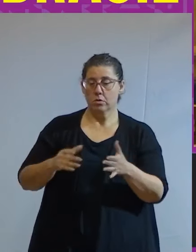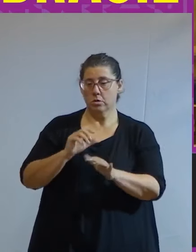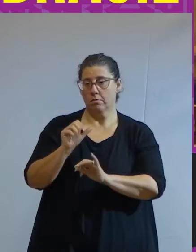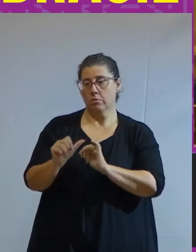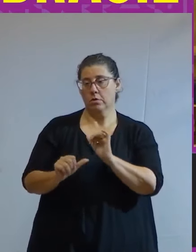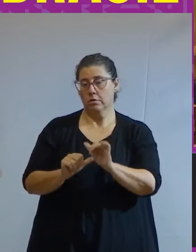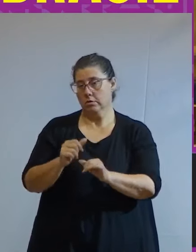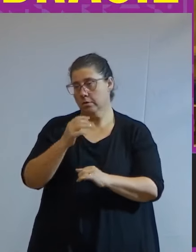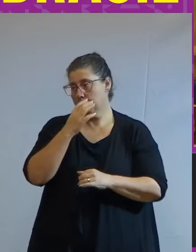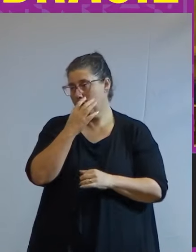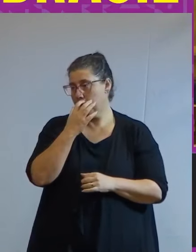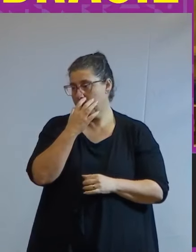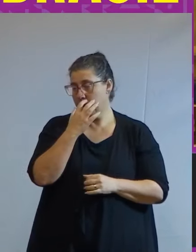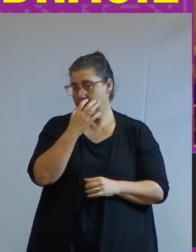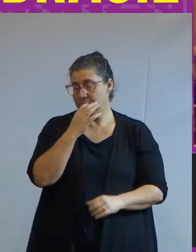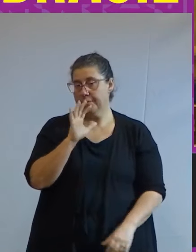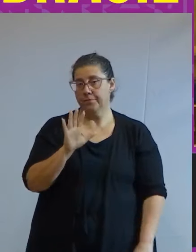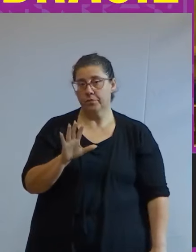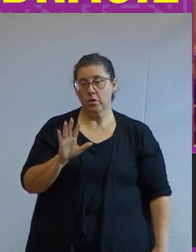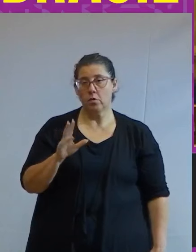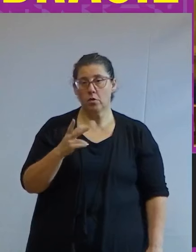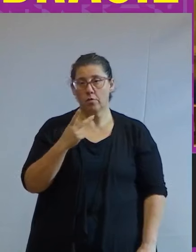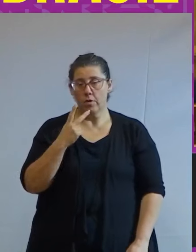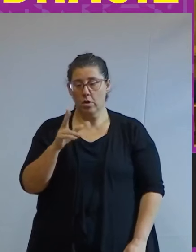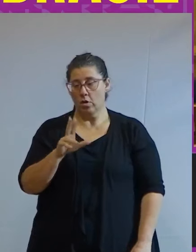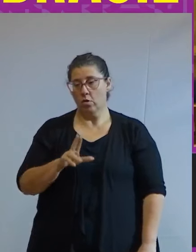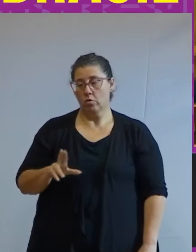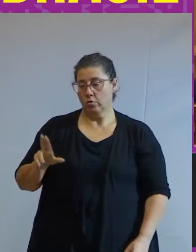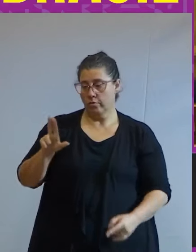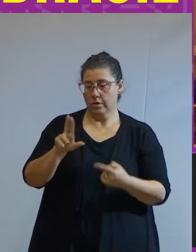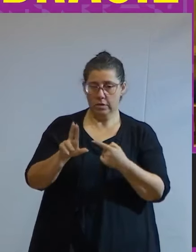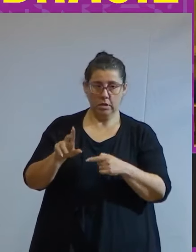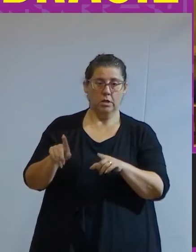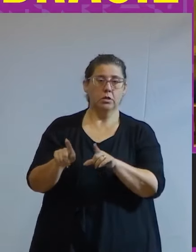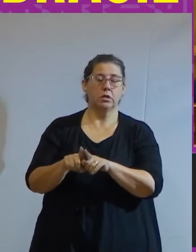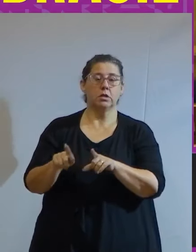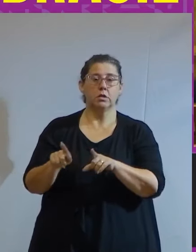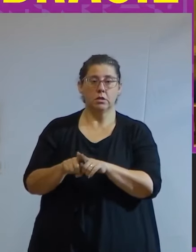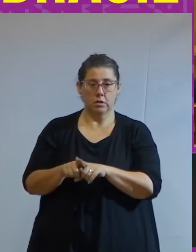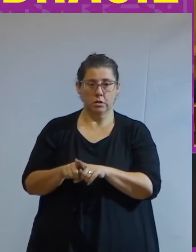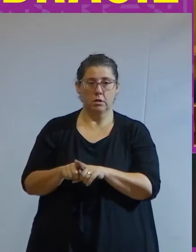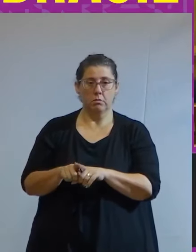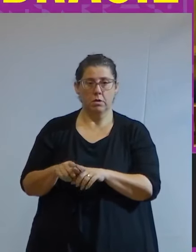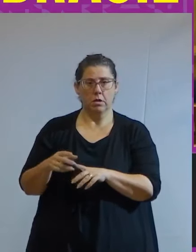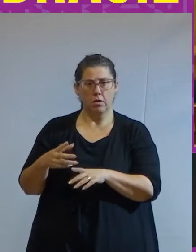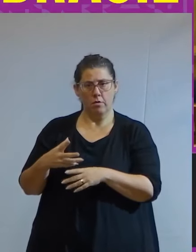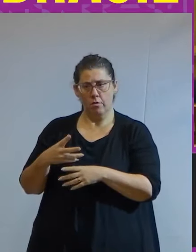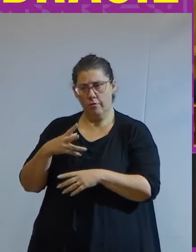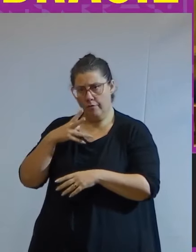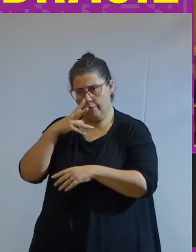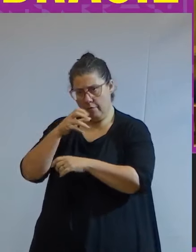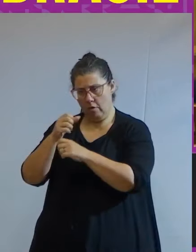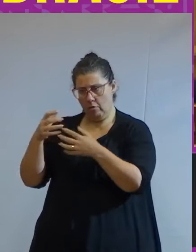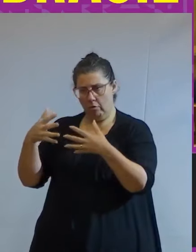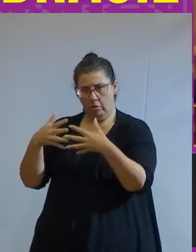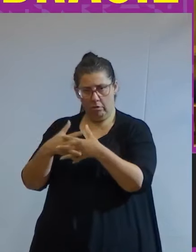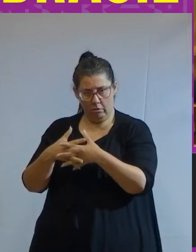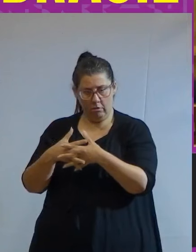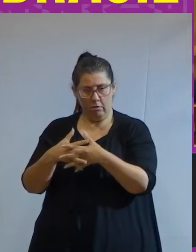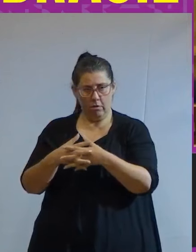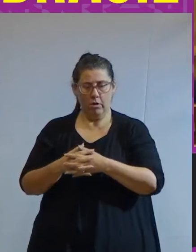mundo só que quando eu digo a universidade também está submetida a forças muito complexas